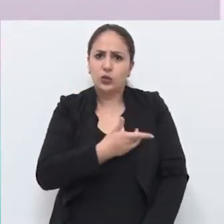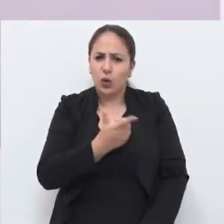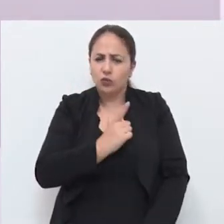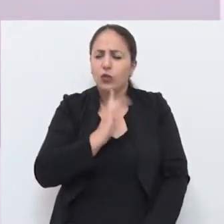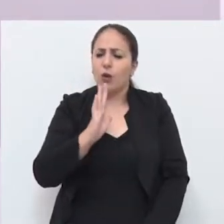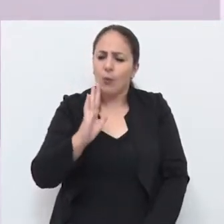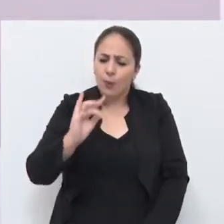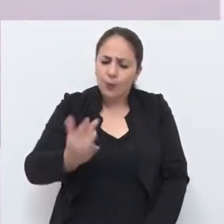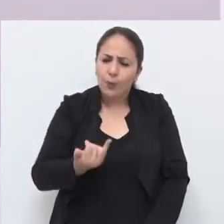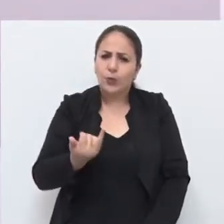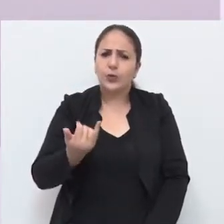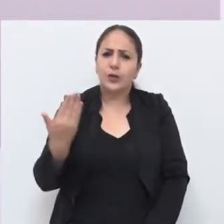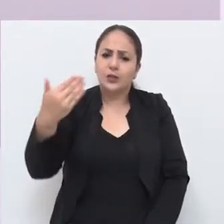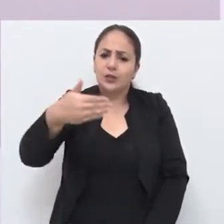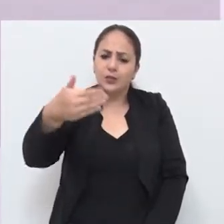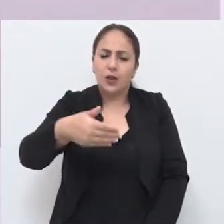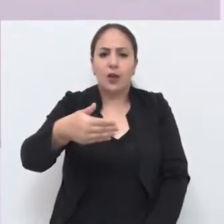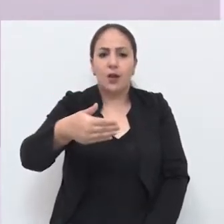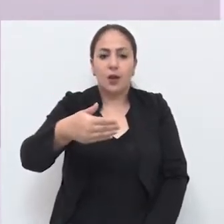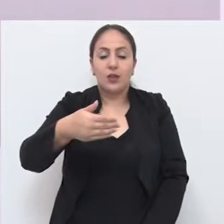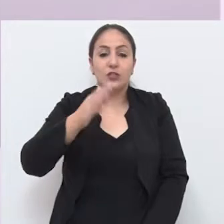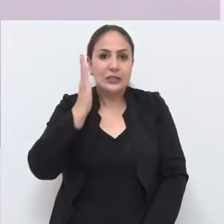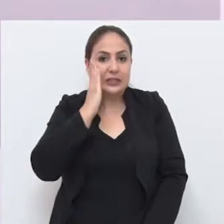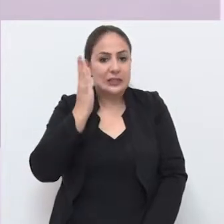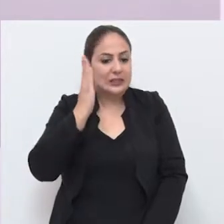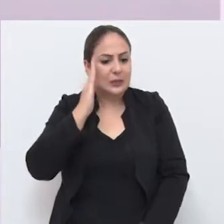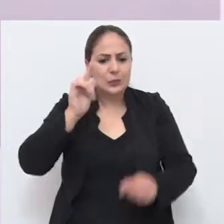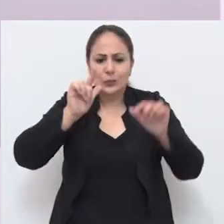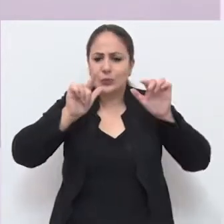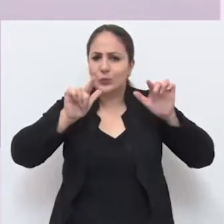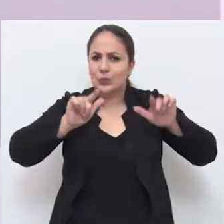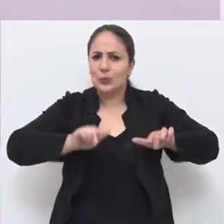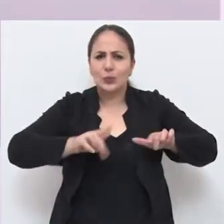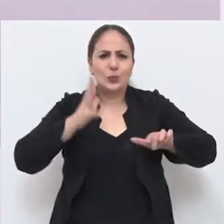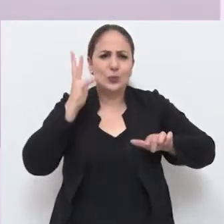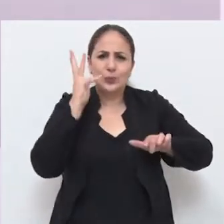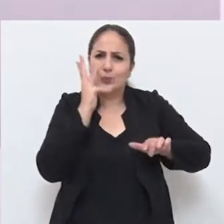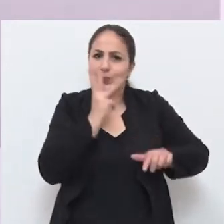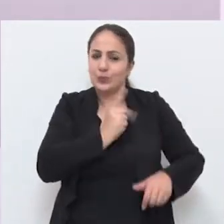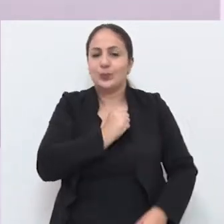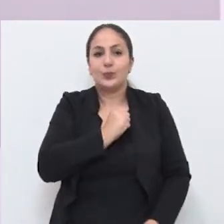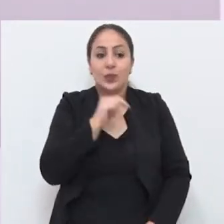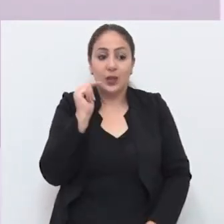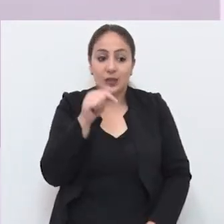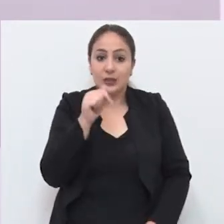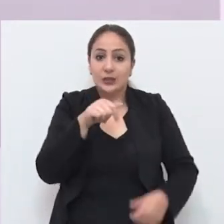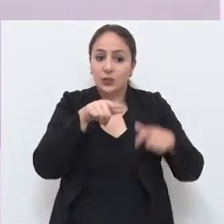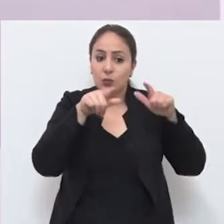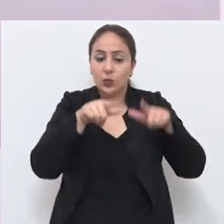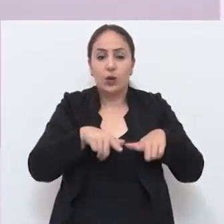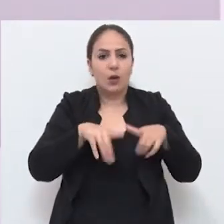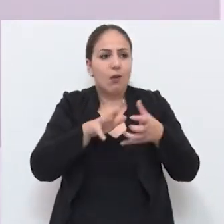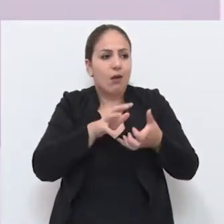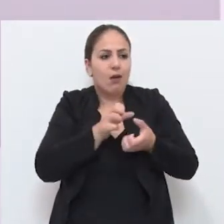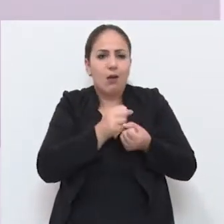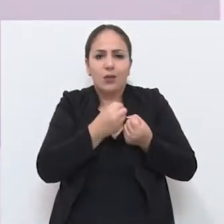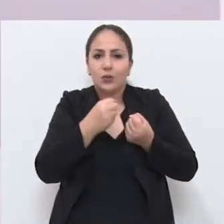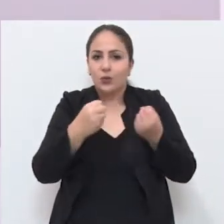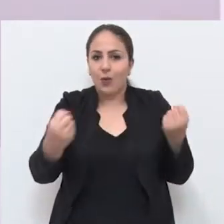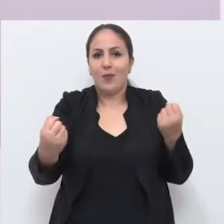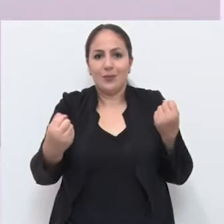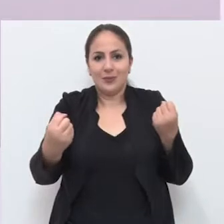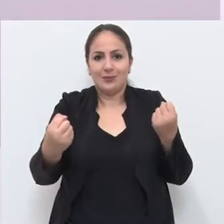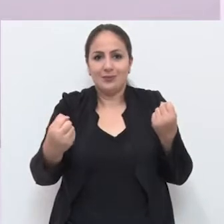a oportunidade de participar, de jogar, de assistir, a gente sabe que o ginásio Teixeirinha é lindíssimo. Esse ginásio é